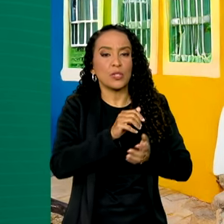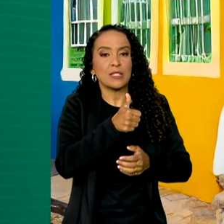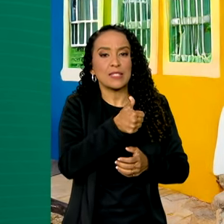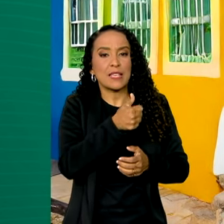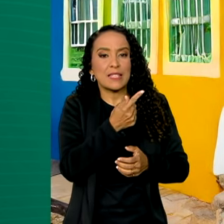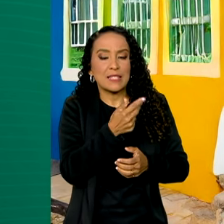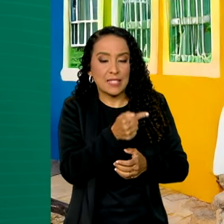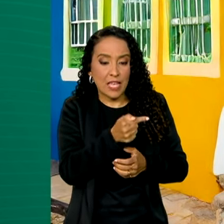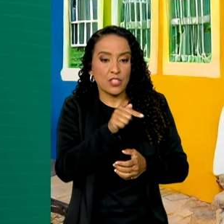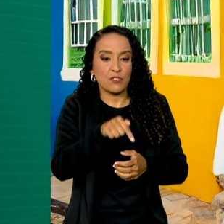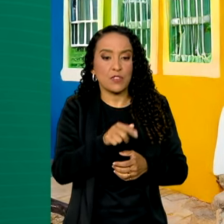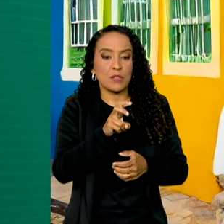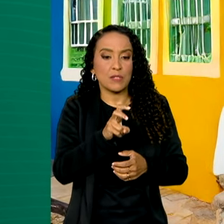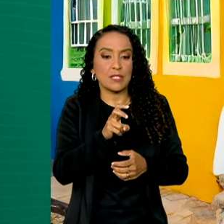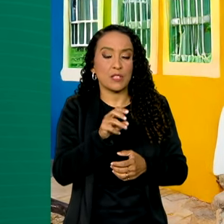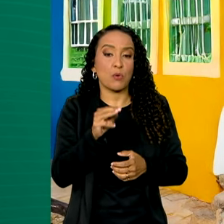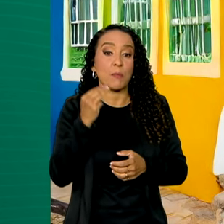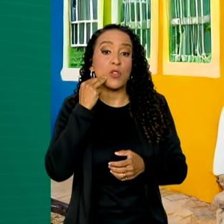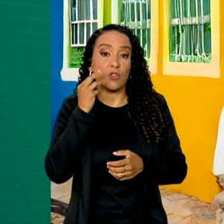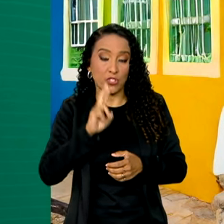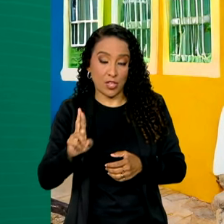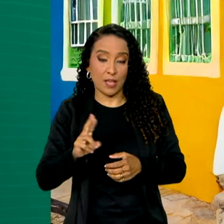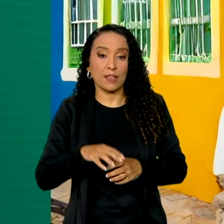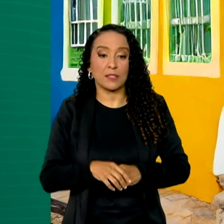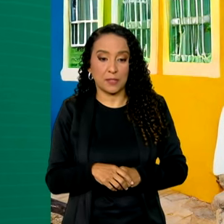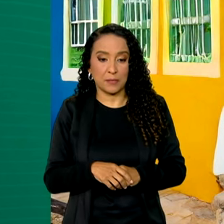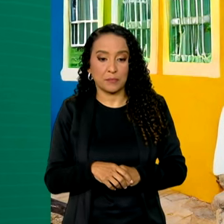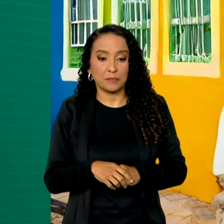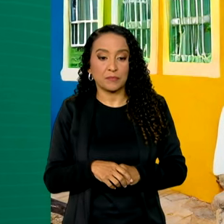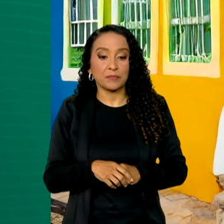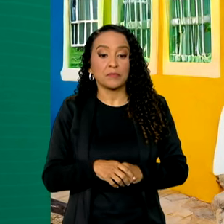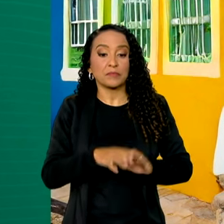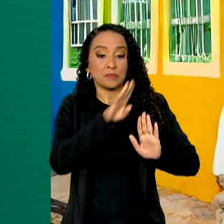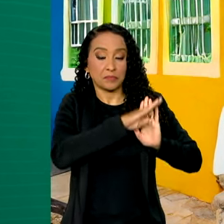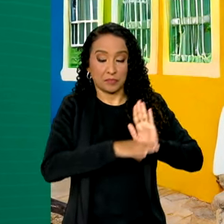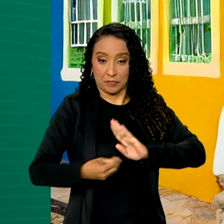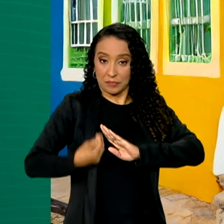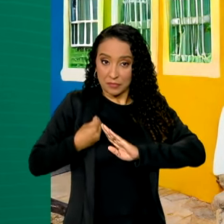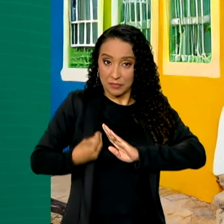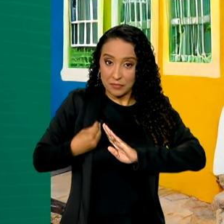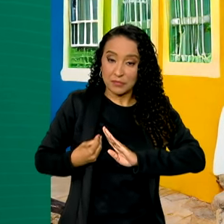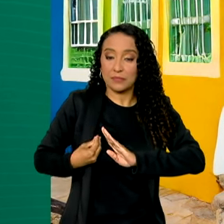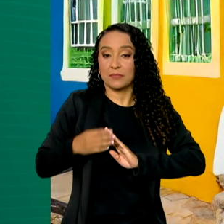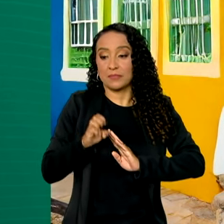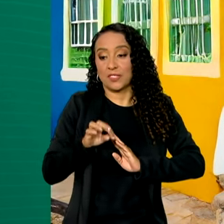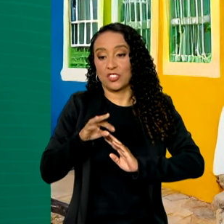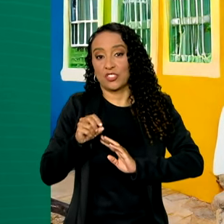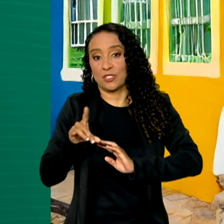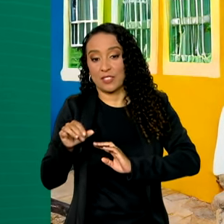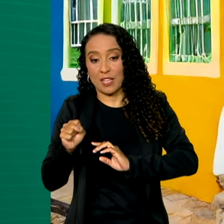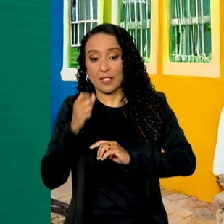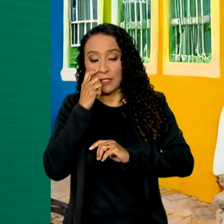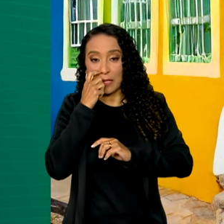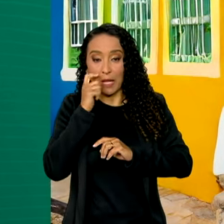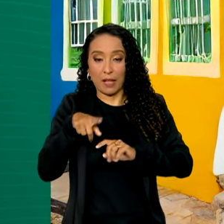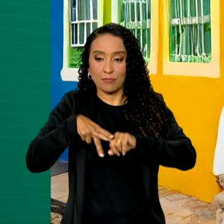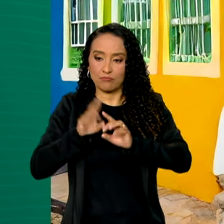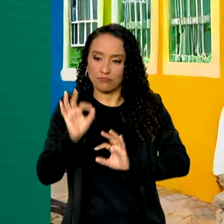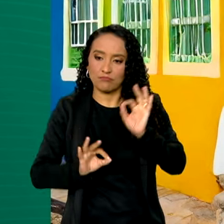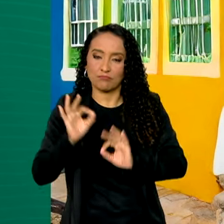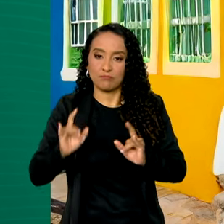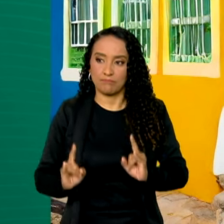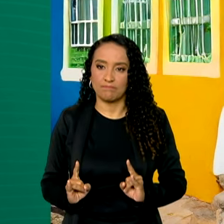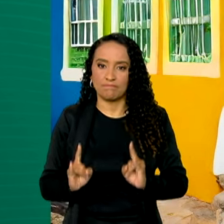de 17 milhões e meio de reais. Para o Minha Casa Minha Vida e Entidades, que é a revitalização